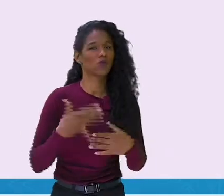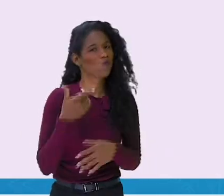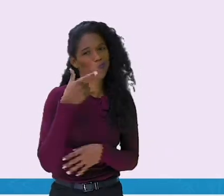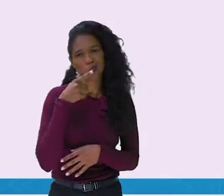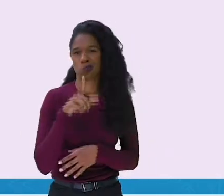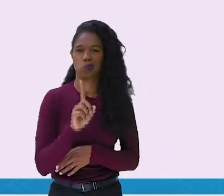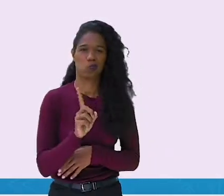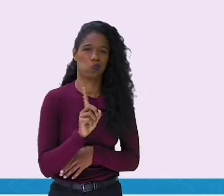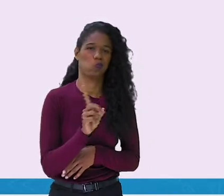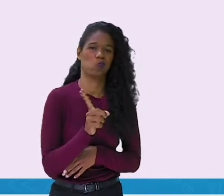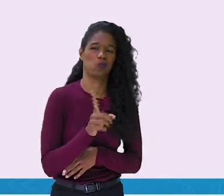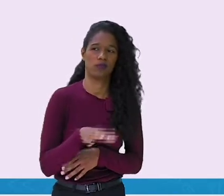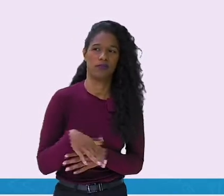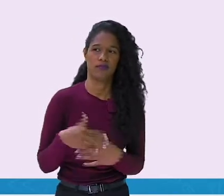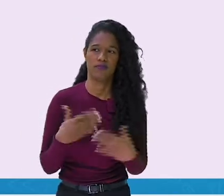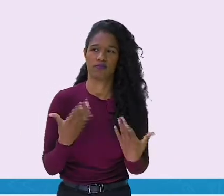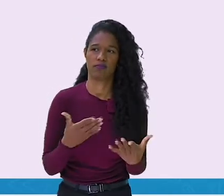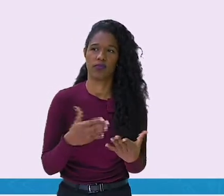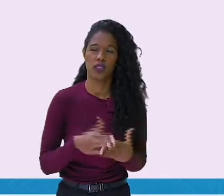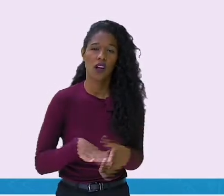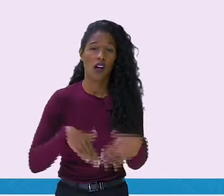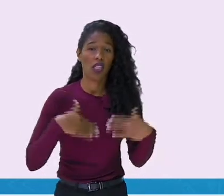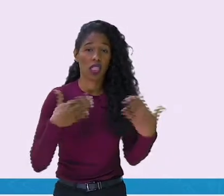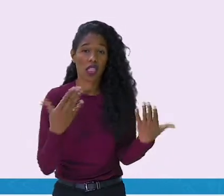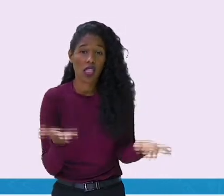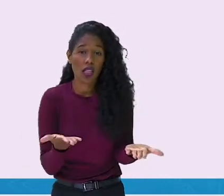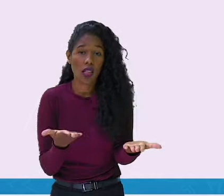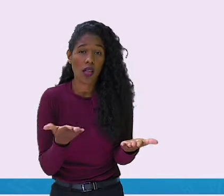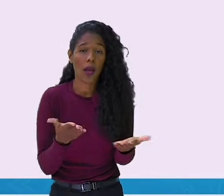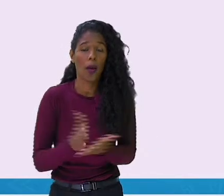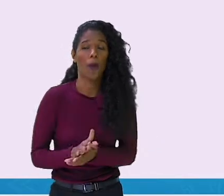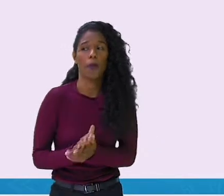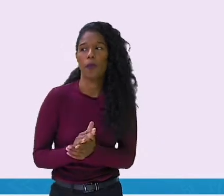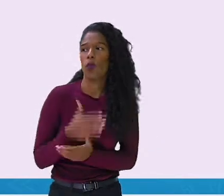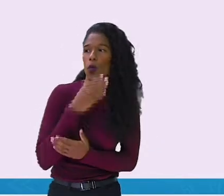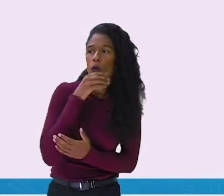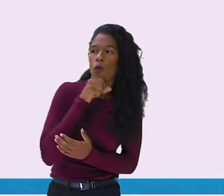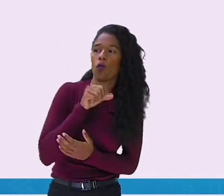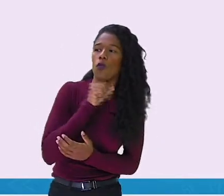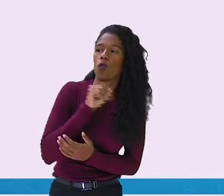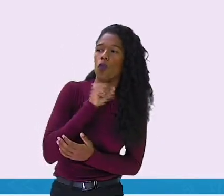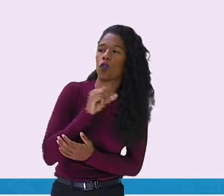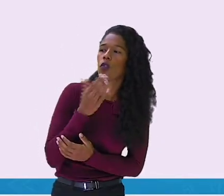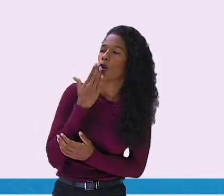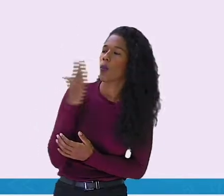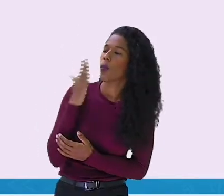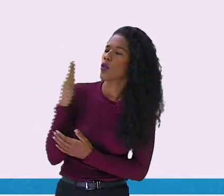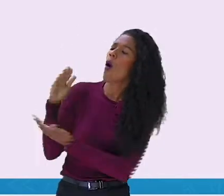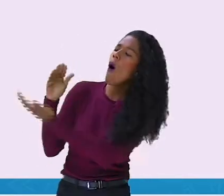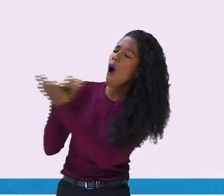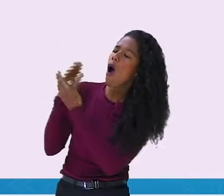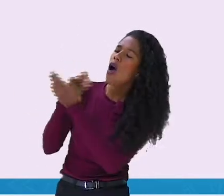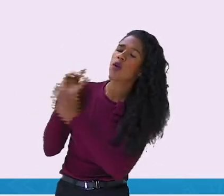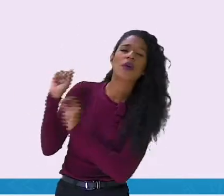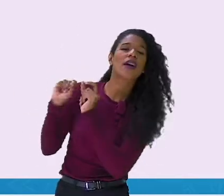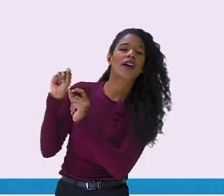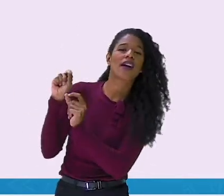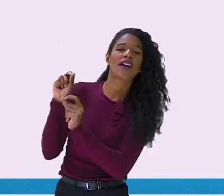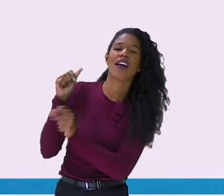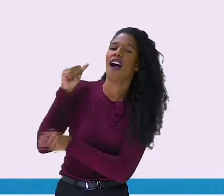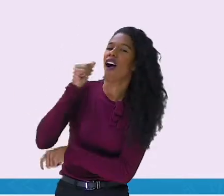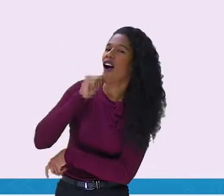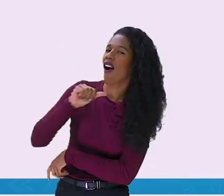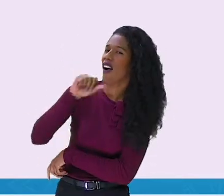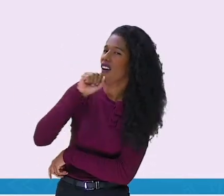conseguiu. Então, o vovô chamou sabe quem? A vovó para